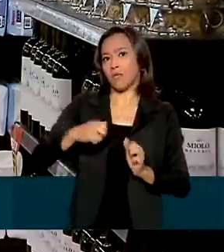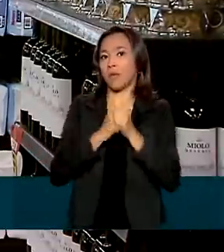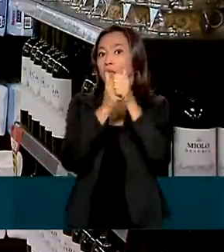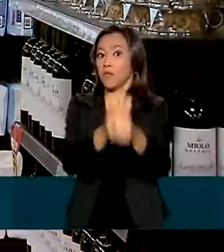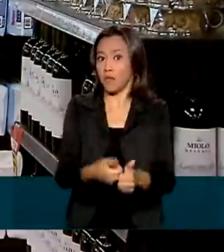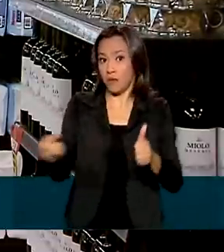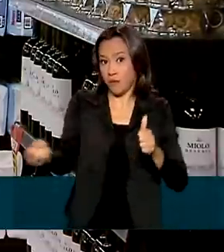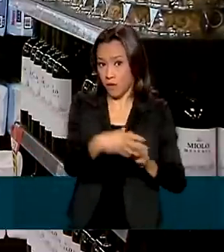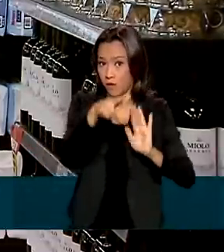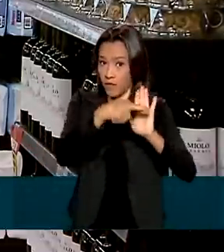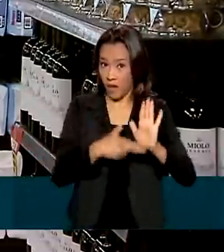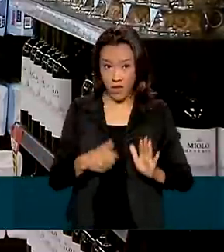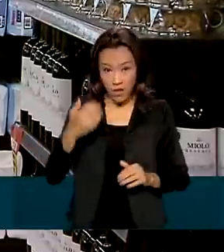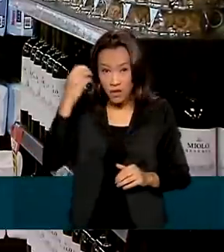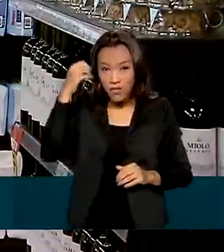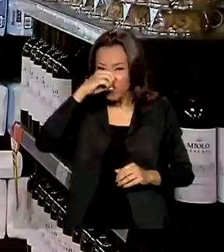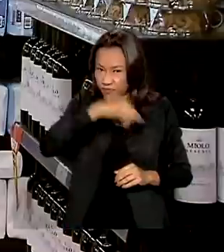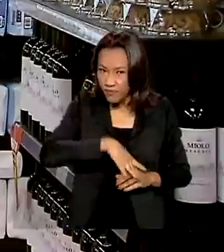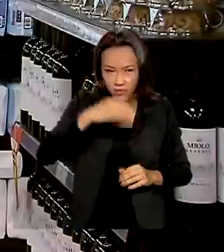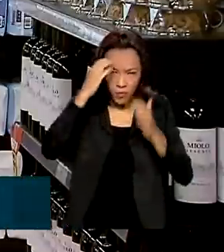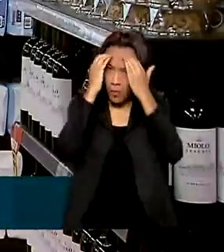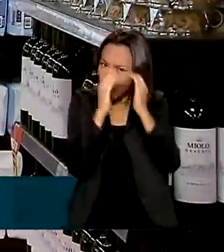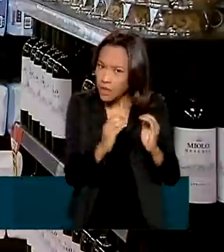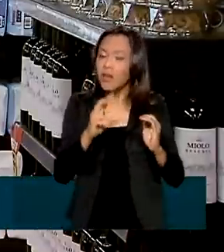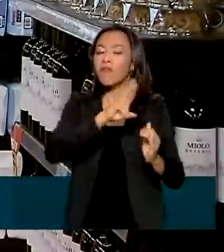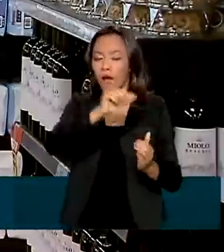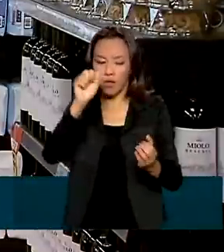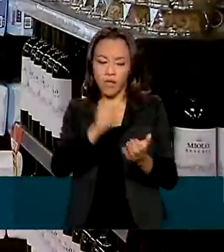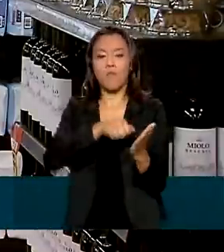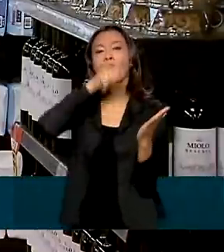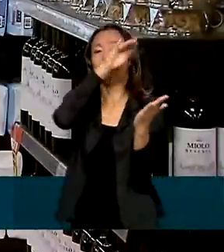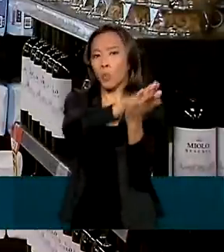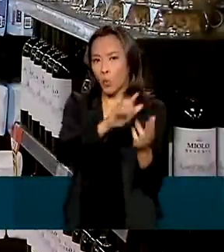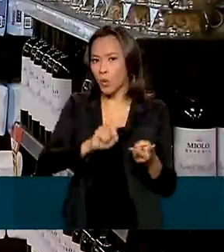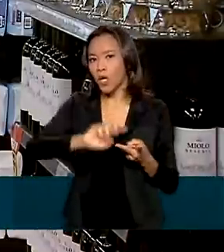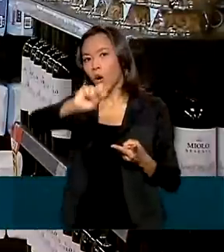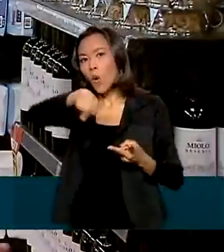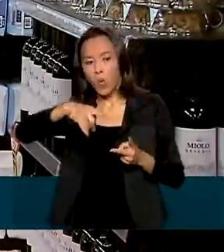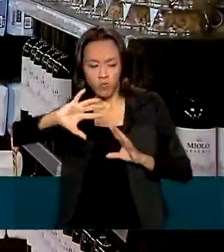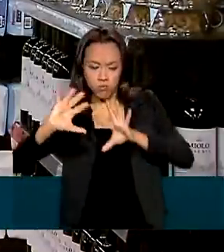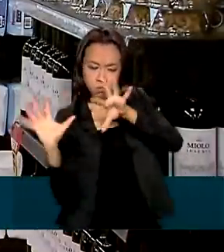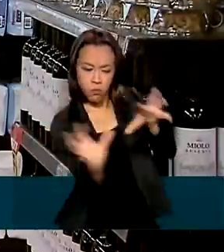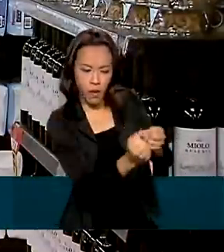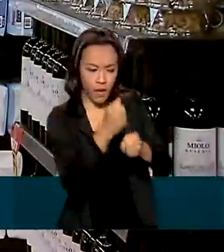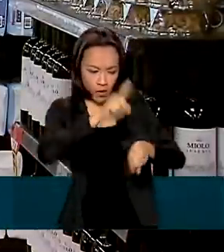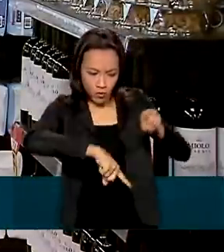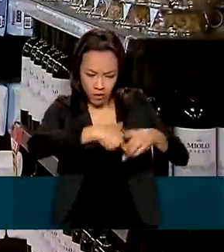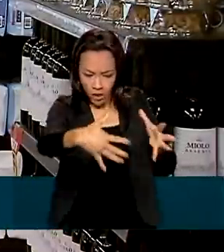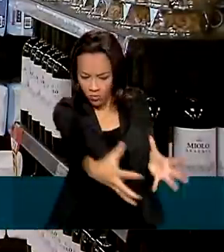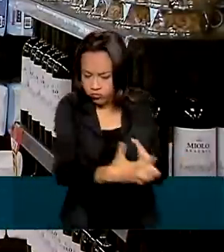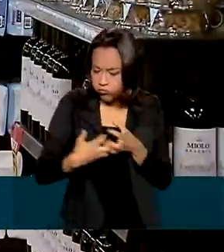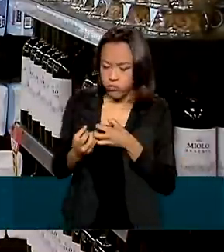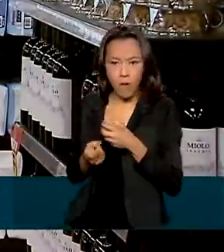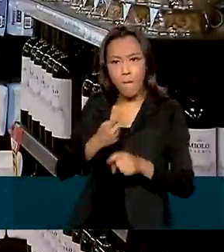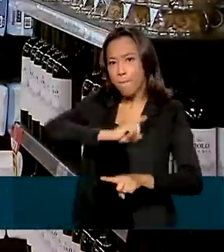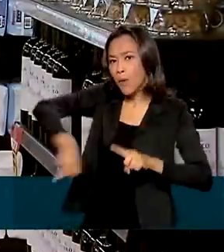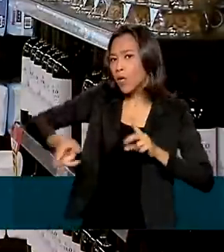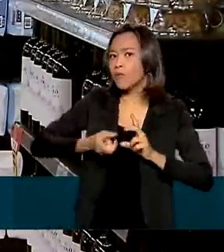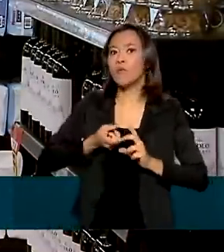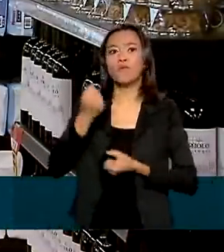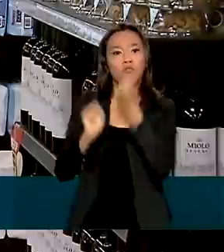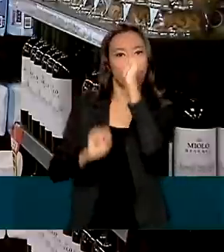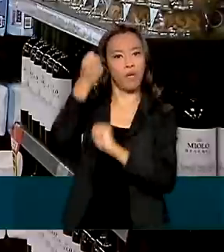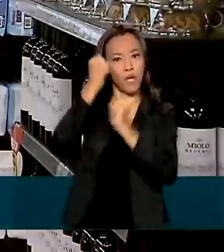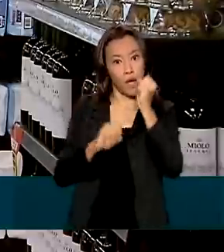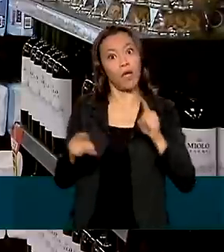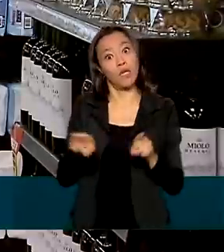cumprir as determinações pode pagar multa, ter os produtos apreendidos ou ser proibido de fabricá-los e também fica sujeito